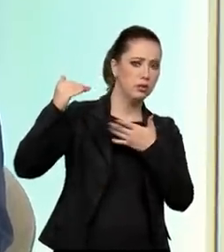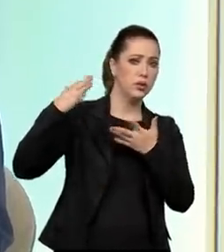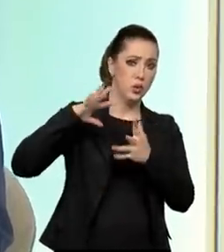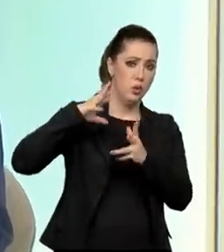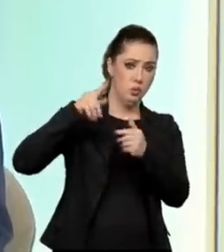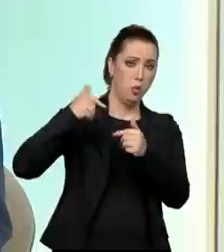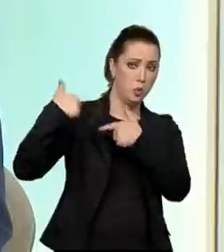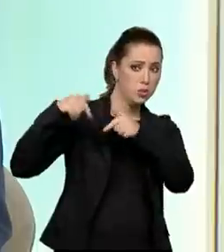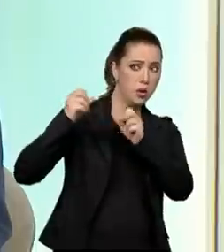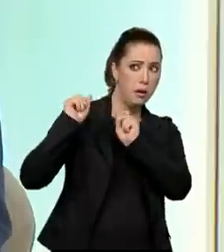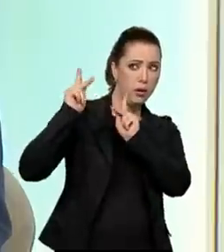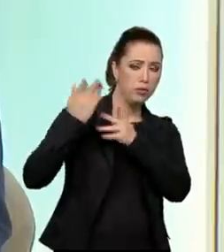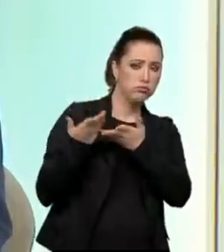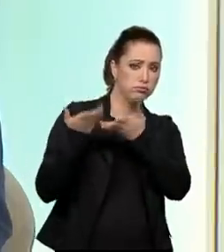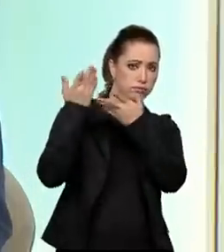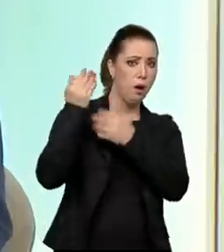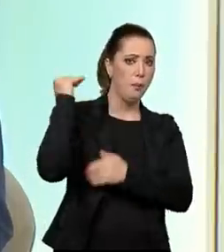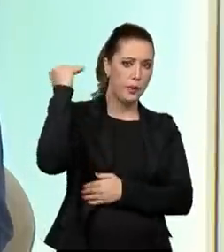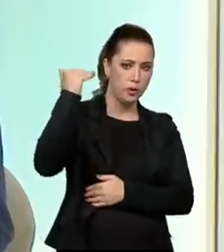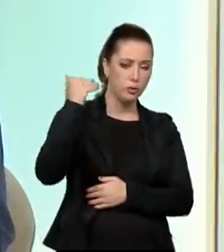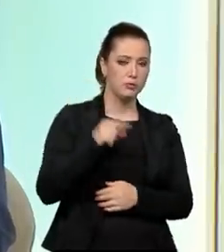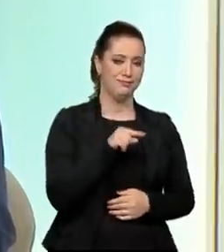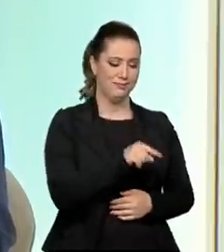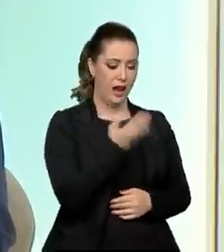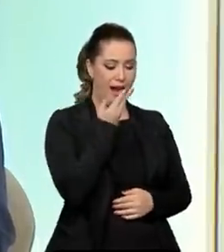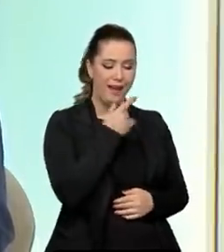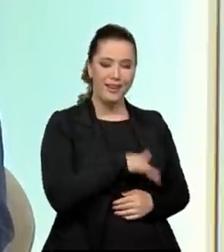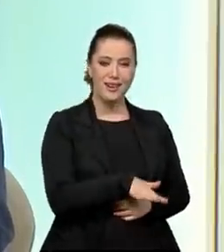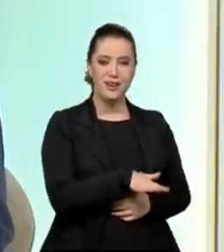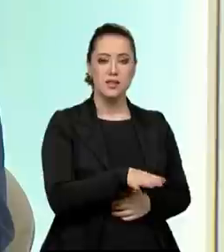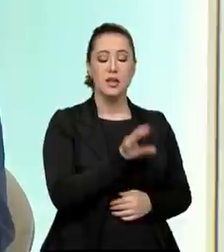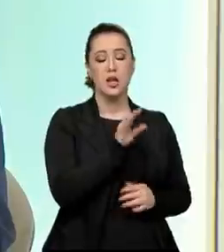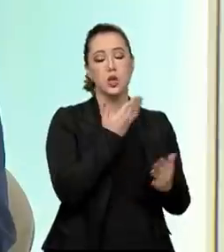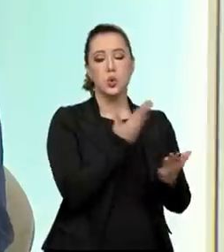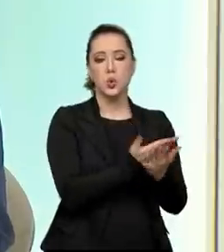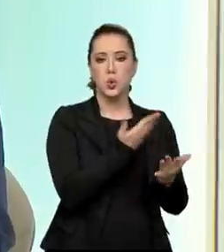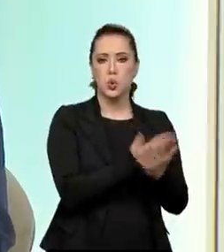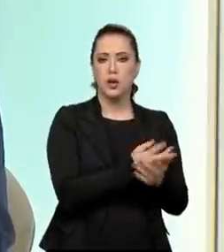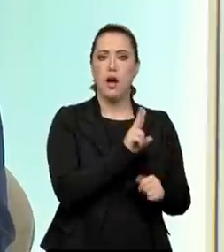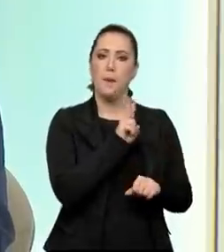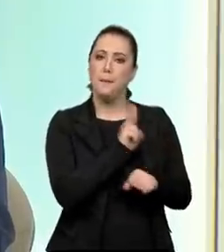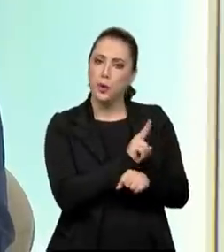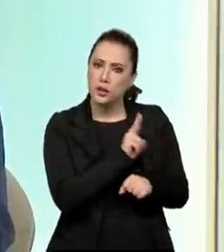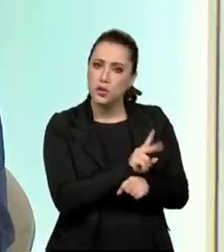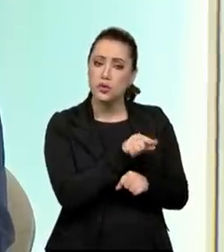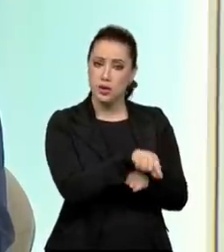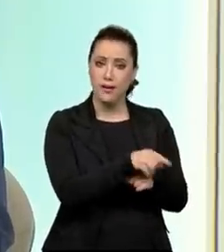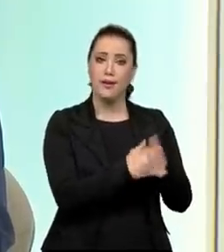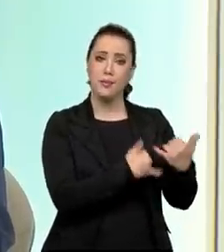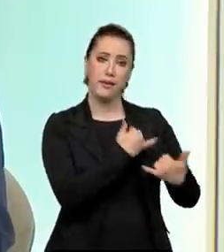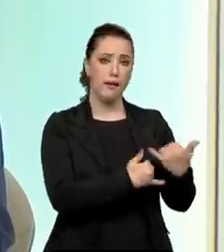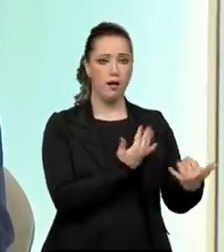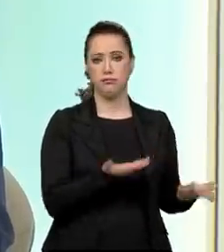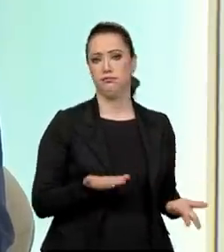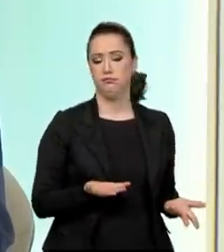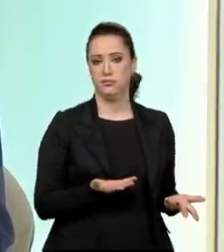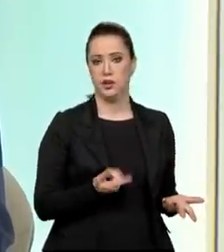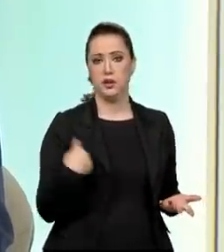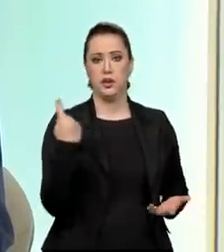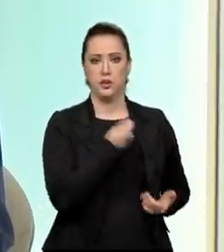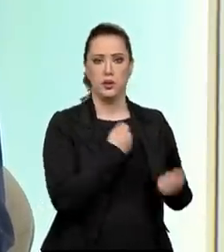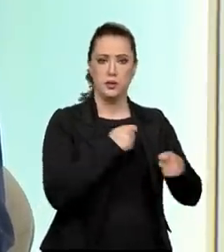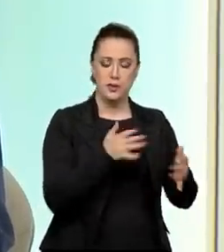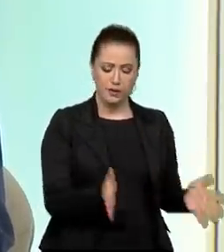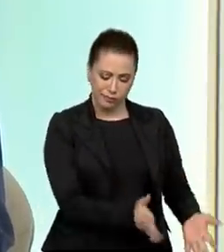estudar, ela tem que ser protegida e tem que brincar. A criança, nós temos que